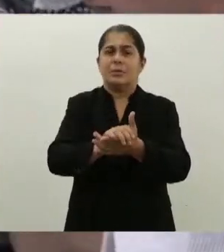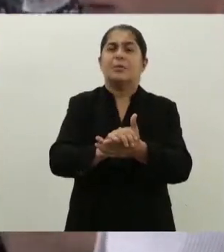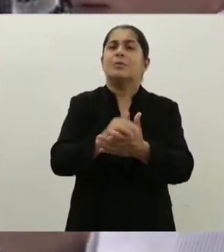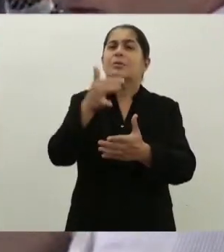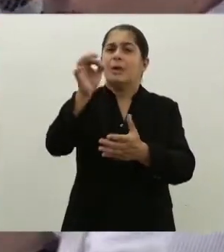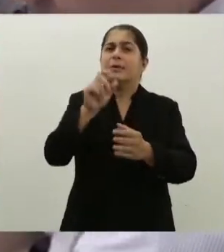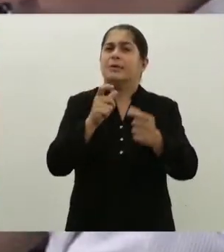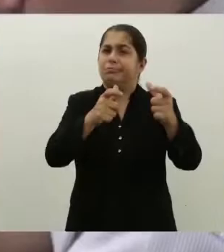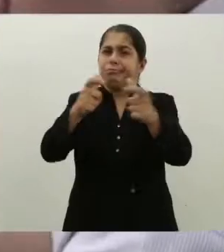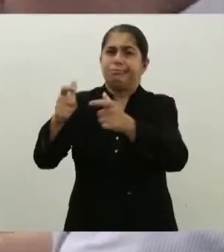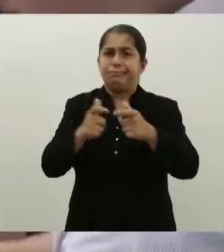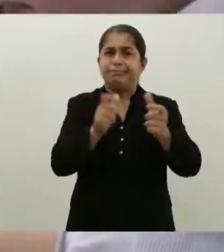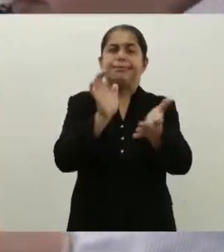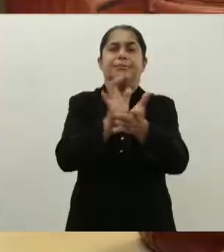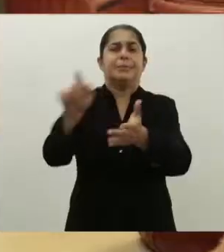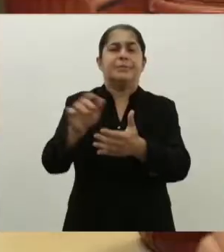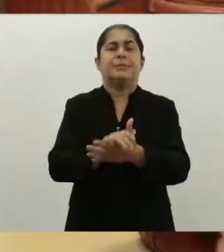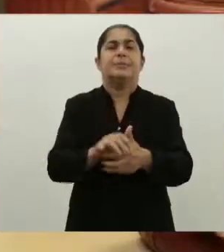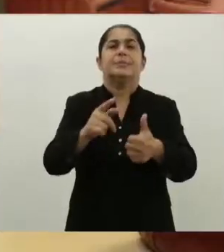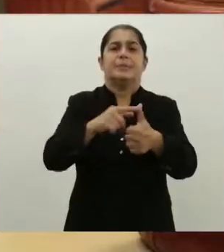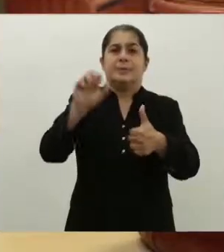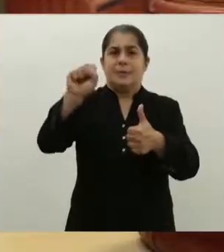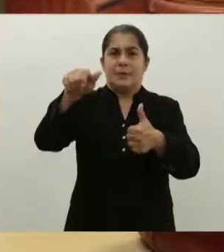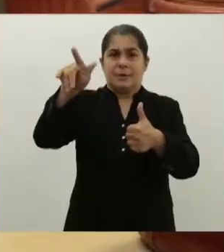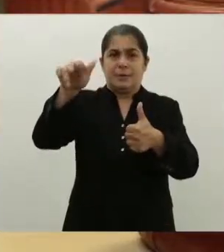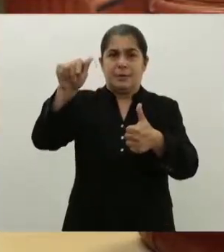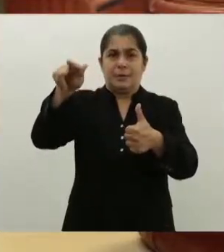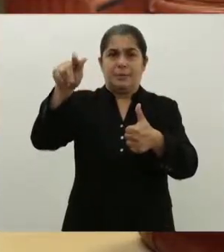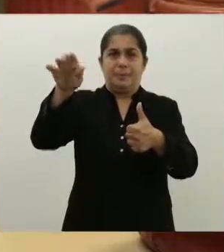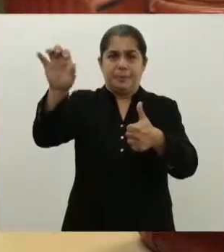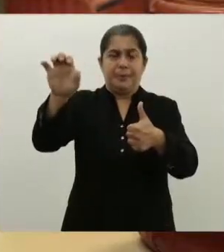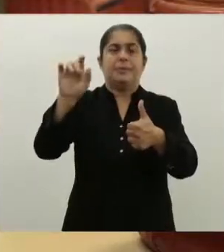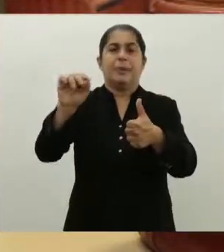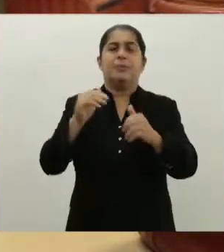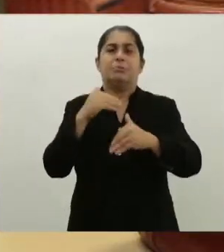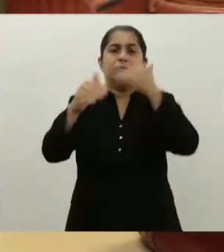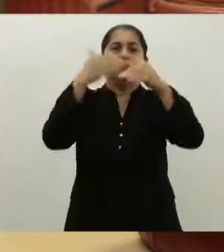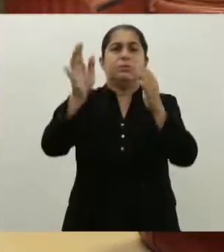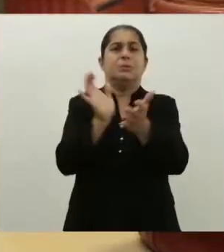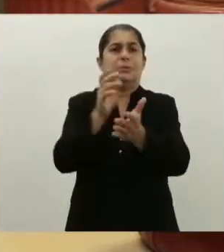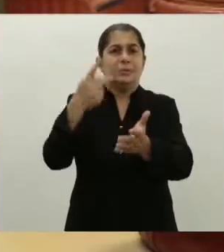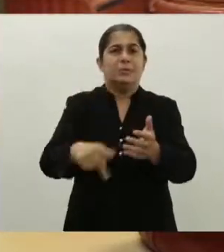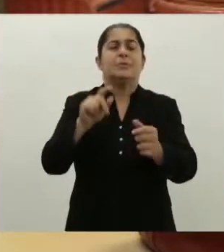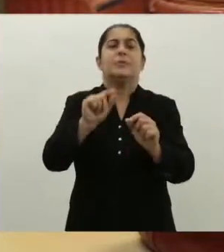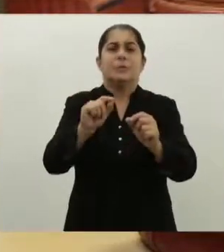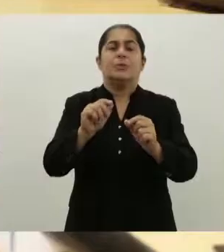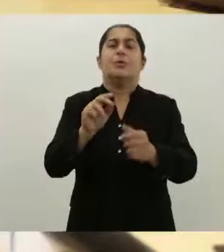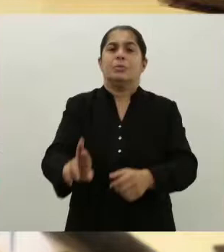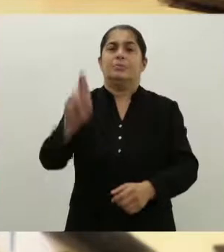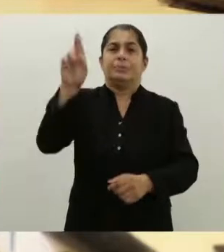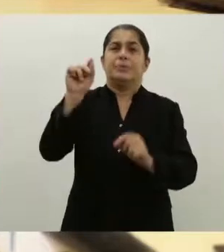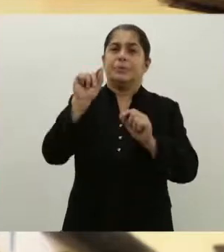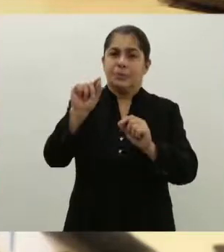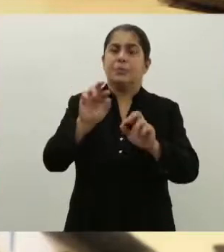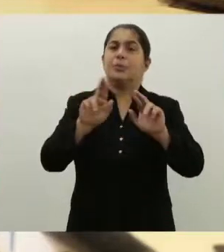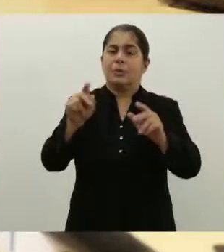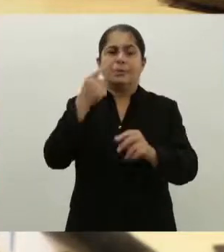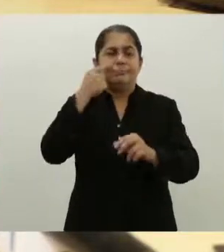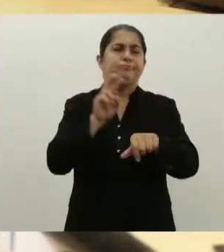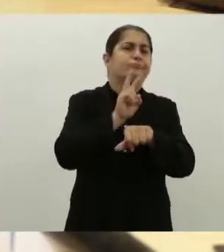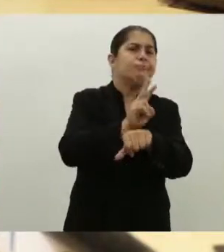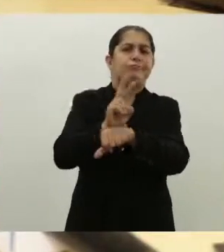10 órgãos públicos do Estado, dentre eles a CEDURB, Secretaria de Desenvolvimento Urbano, que ficou